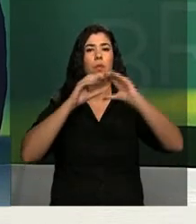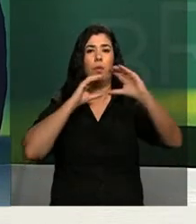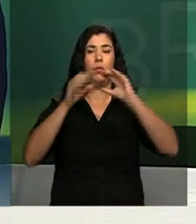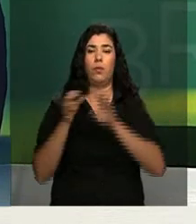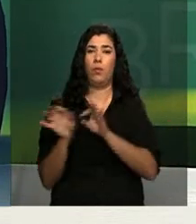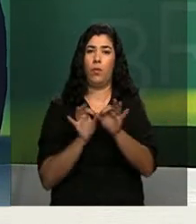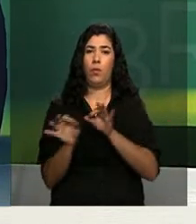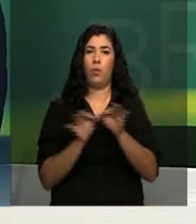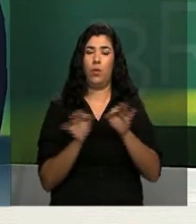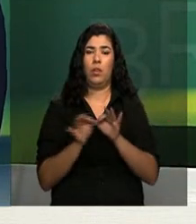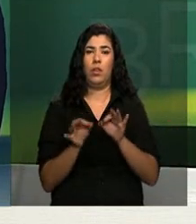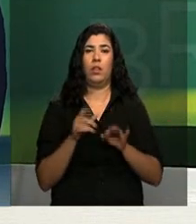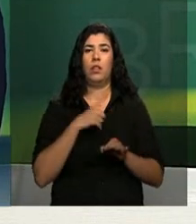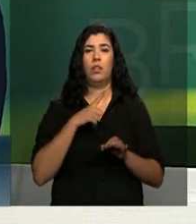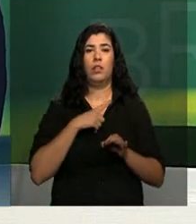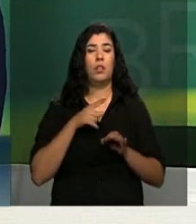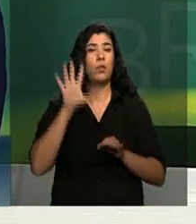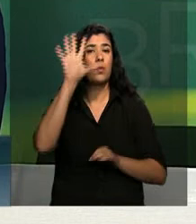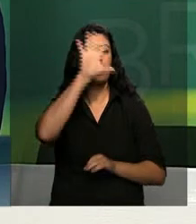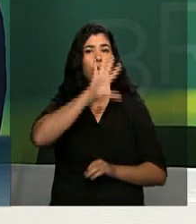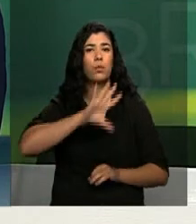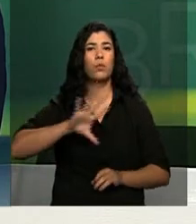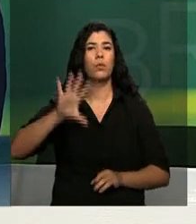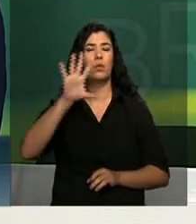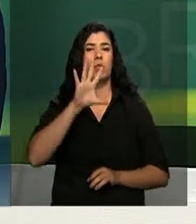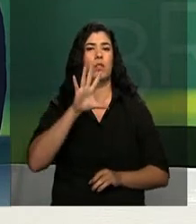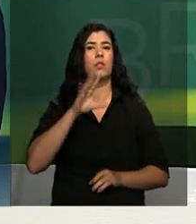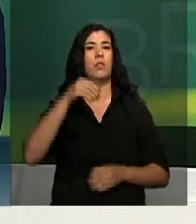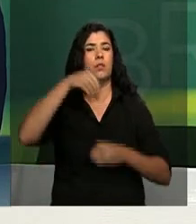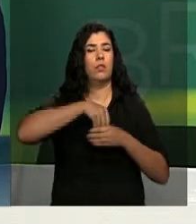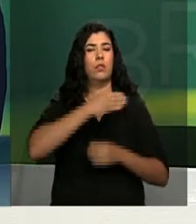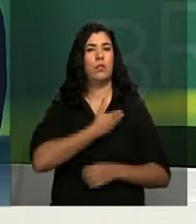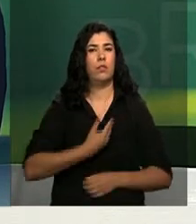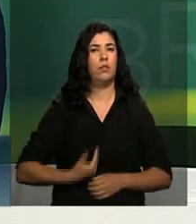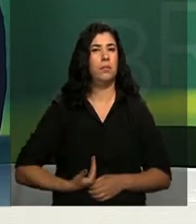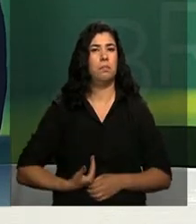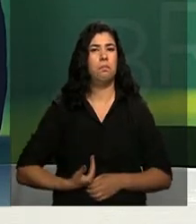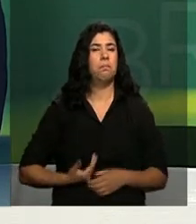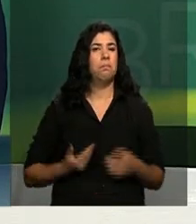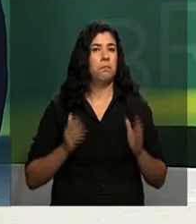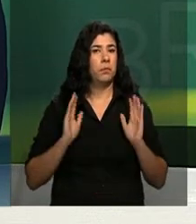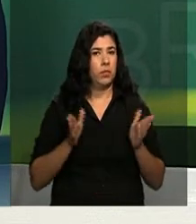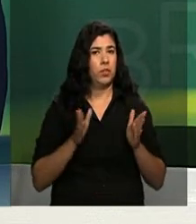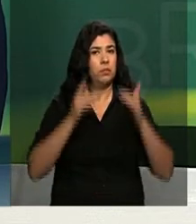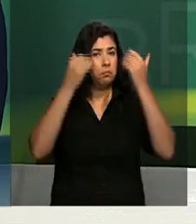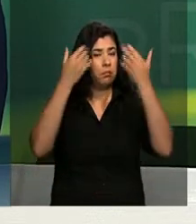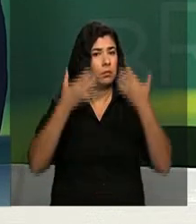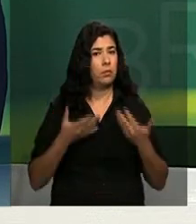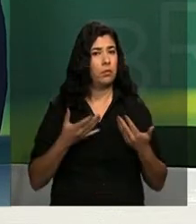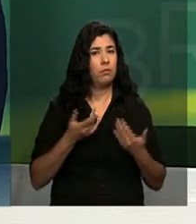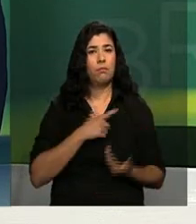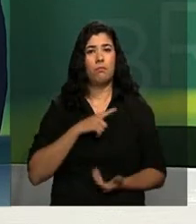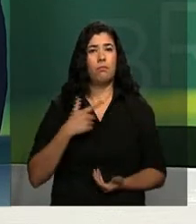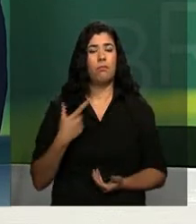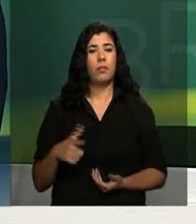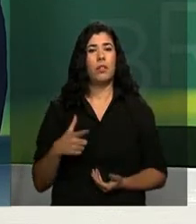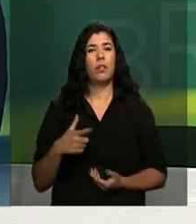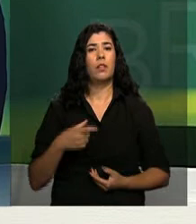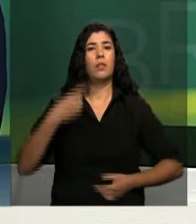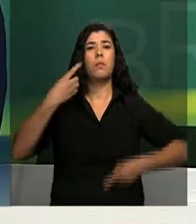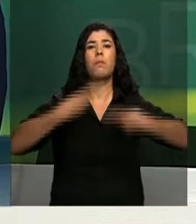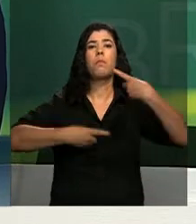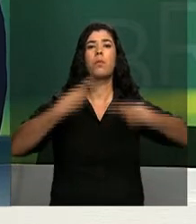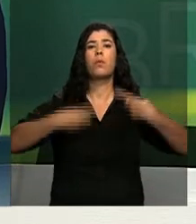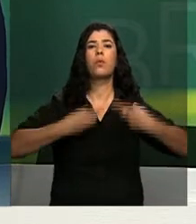organizada de forma integrada no governo. É o que eu disse, não existe política